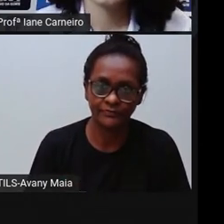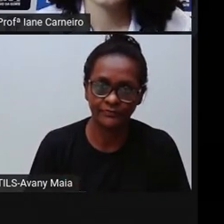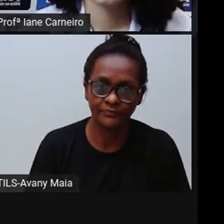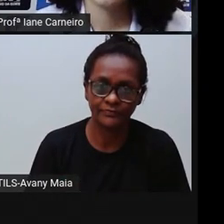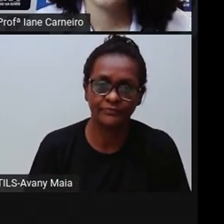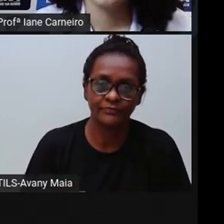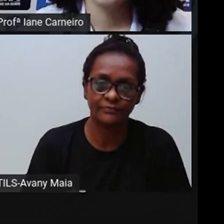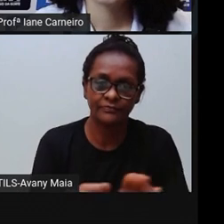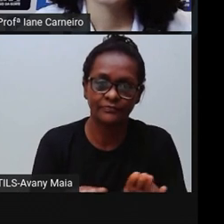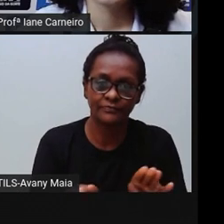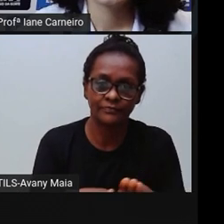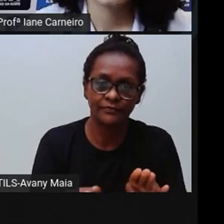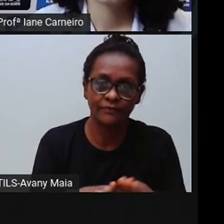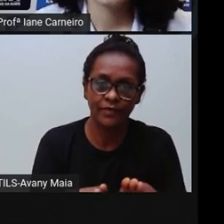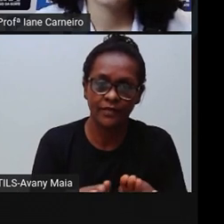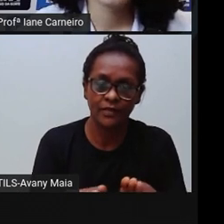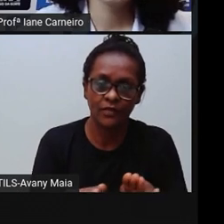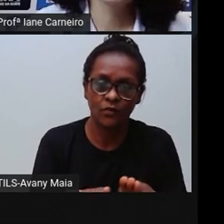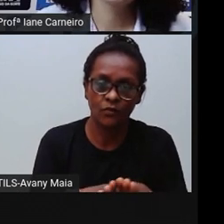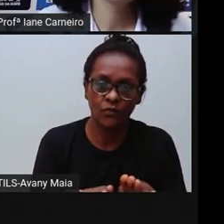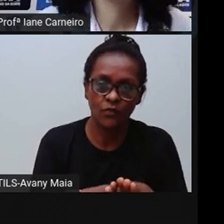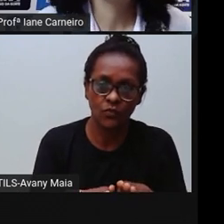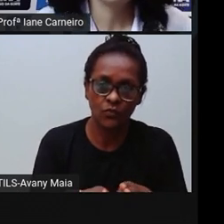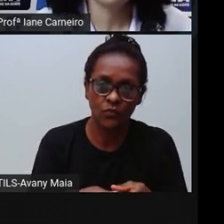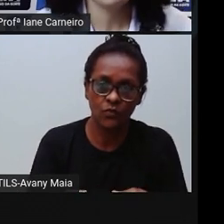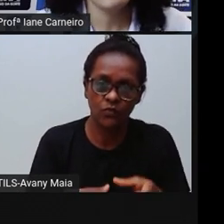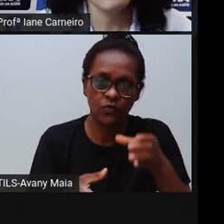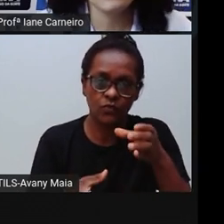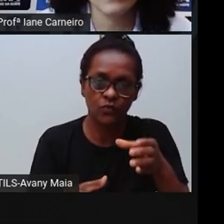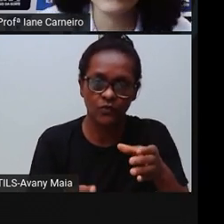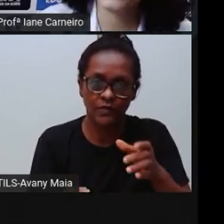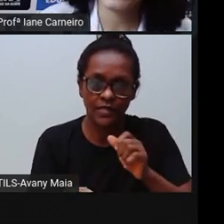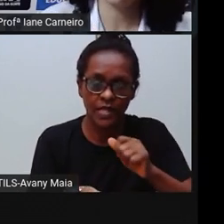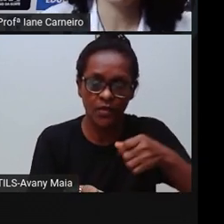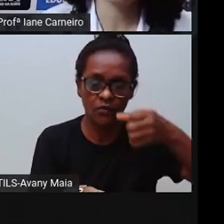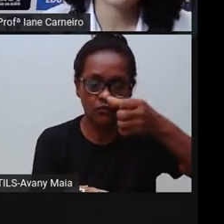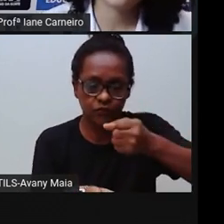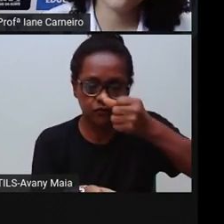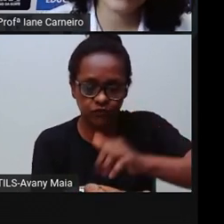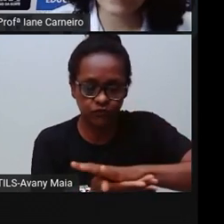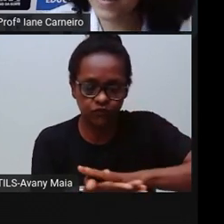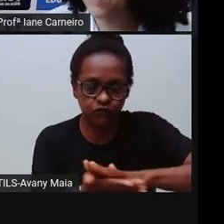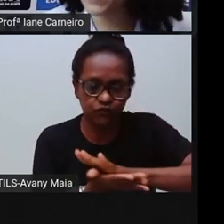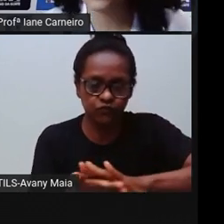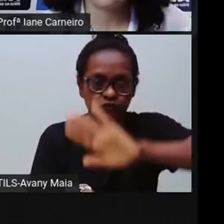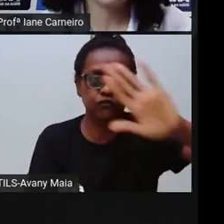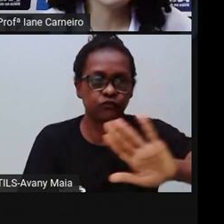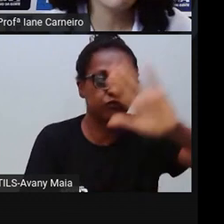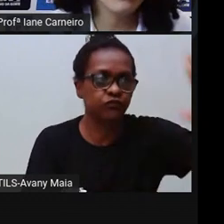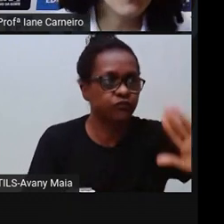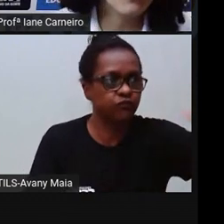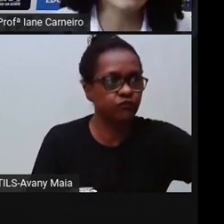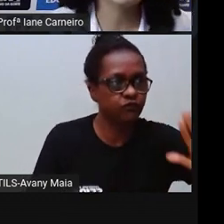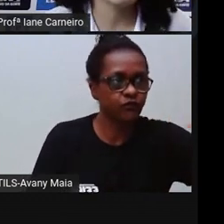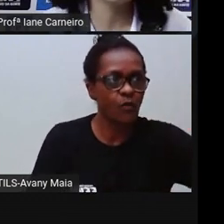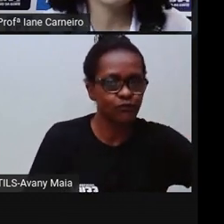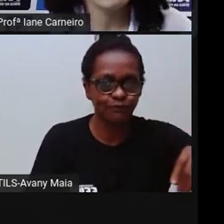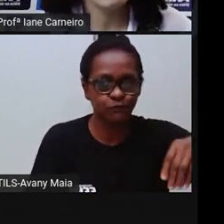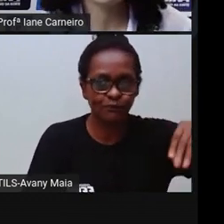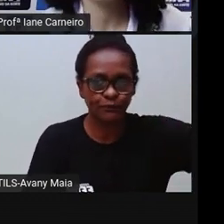Outra coisa, ó. Isso aqui são produtos de limpeza, né? Certamente, na casa de vocês aí, deve ter sabão em pó,